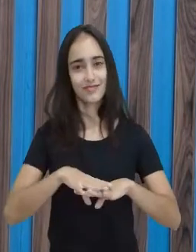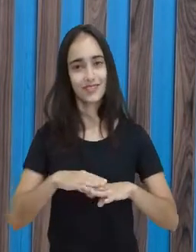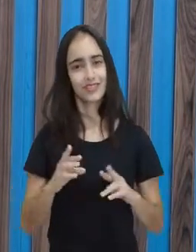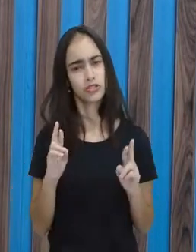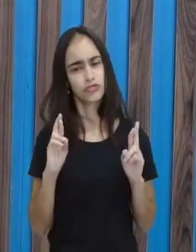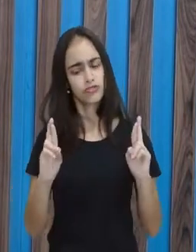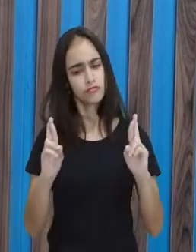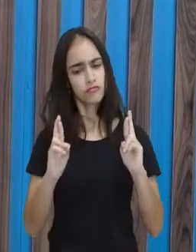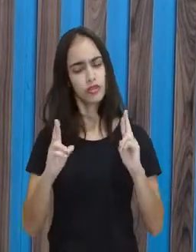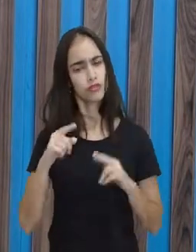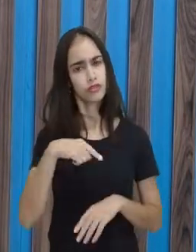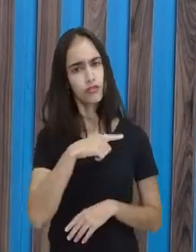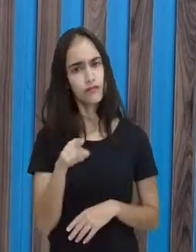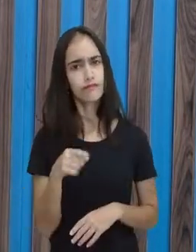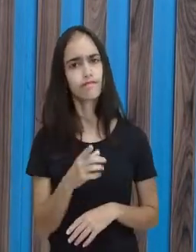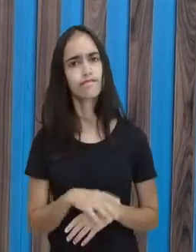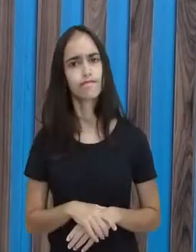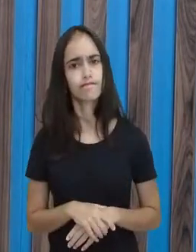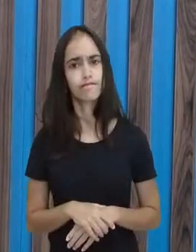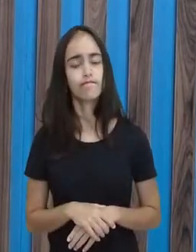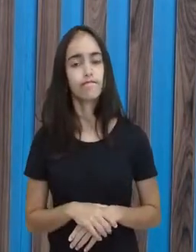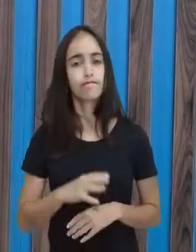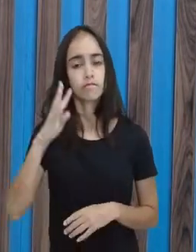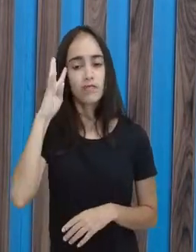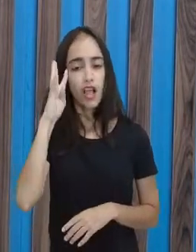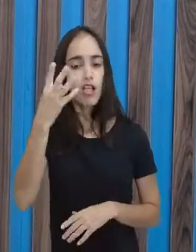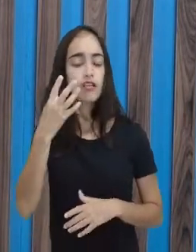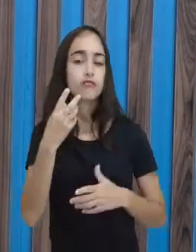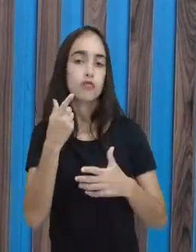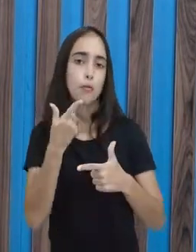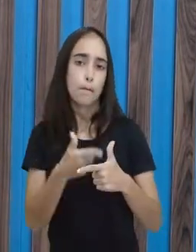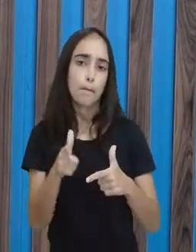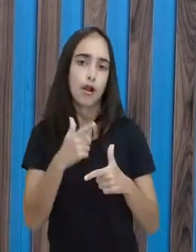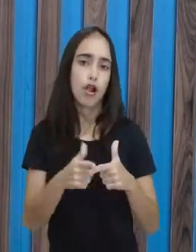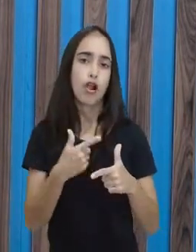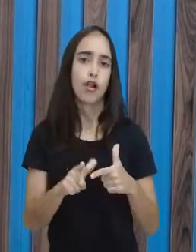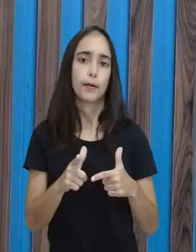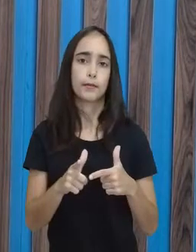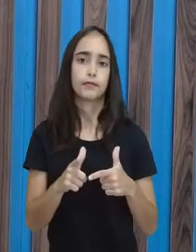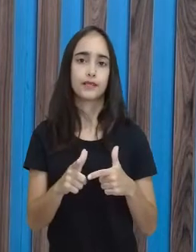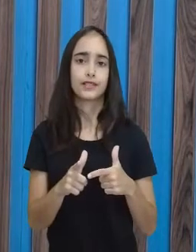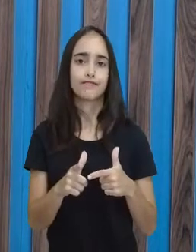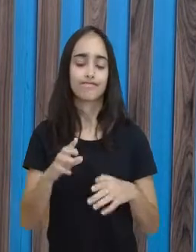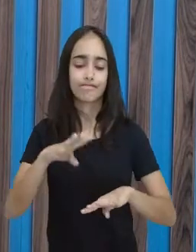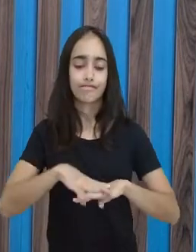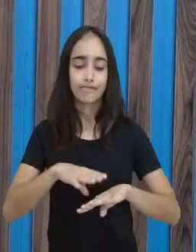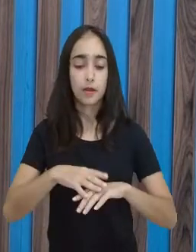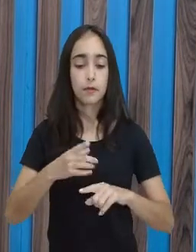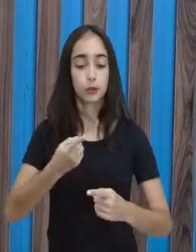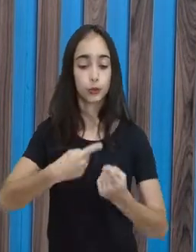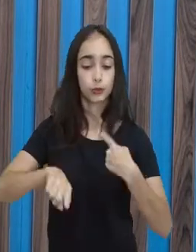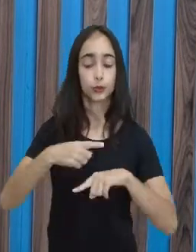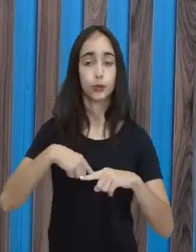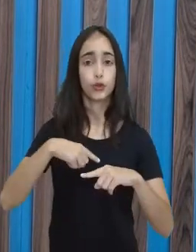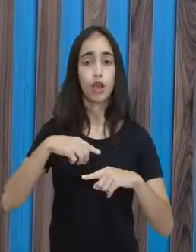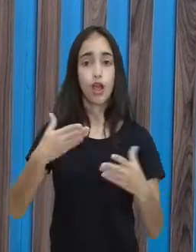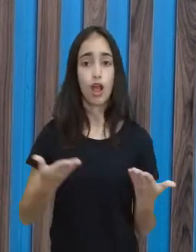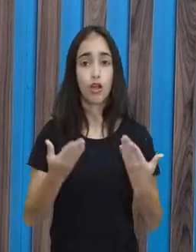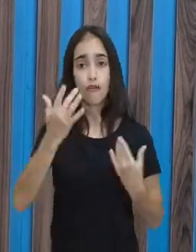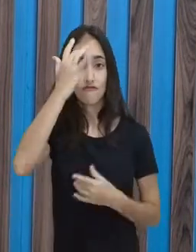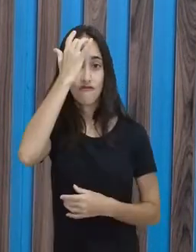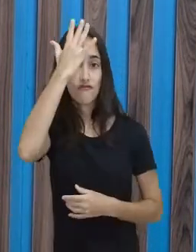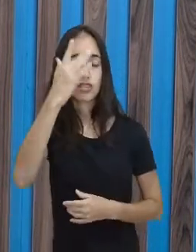novas abordagens de resolução de problemas de grandezas inversamente proporcional tenha facilitado para